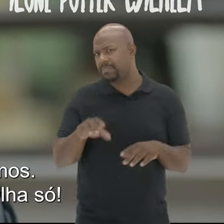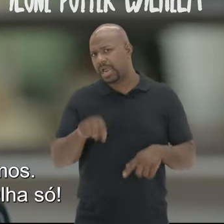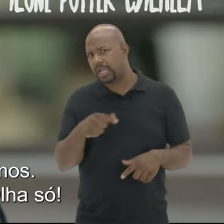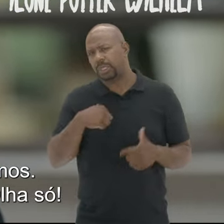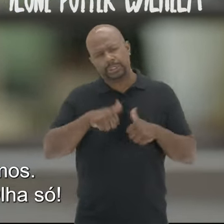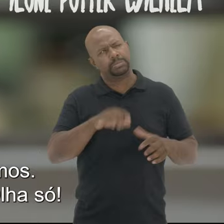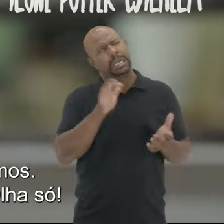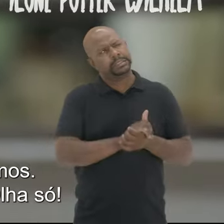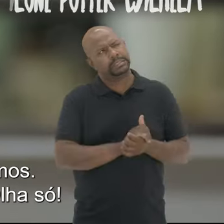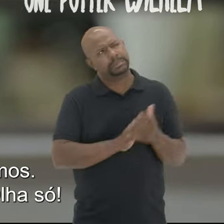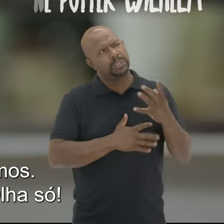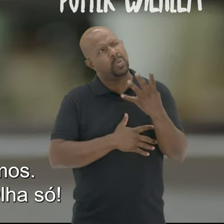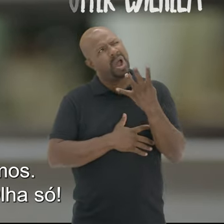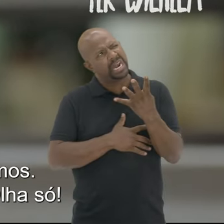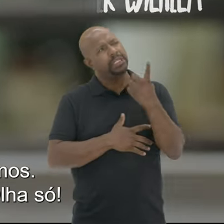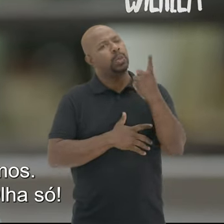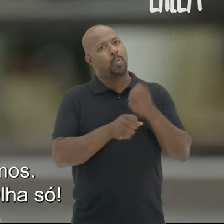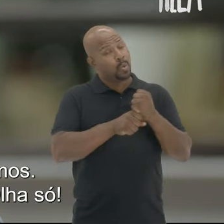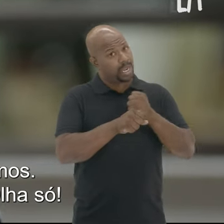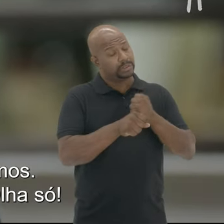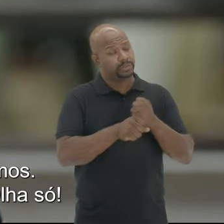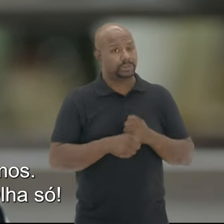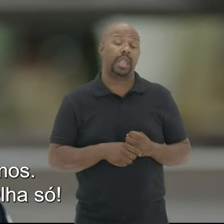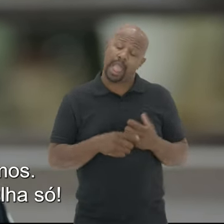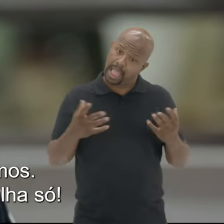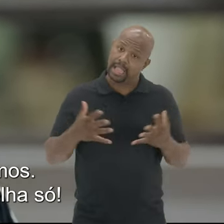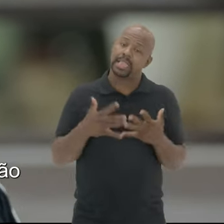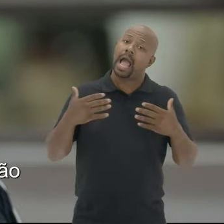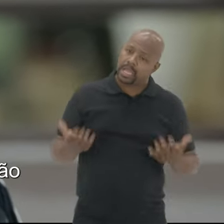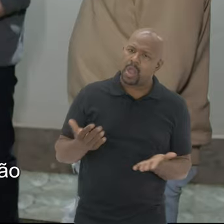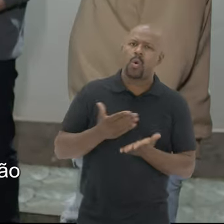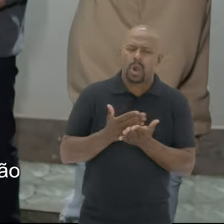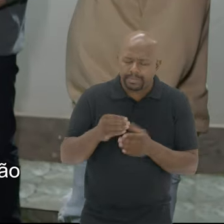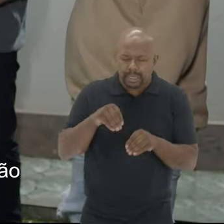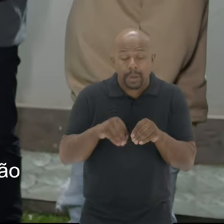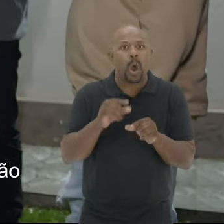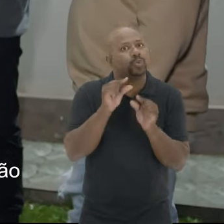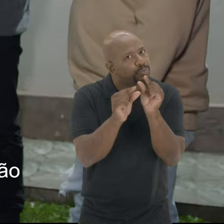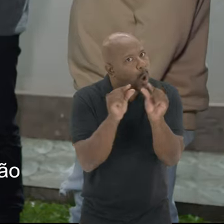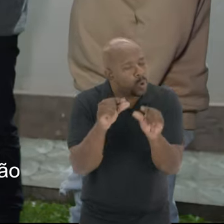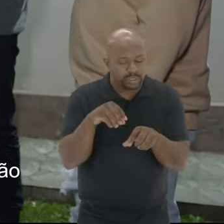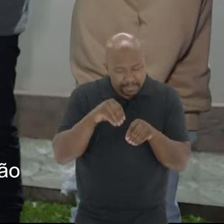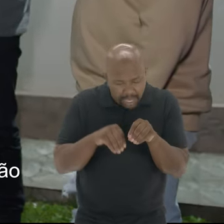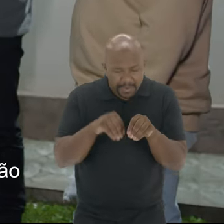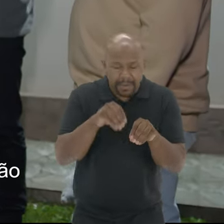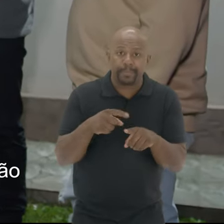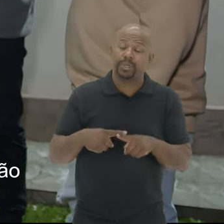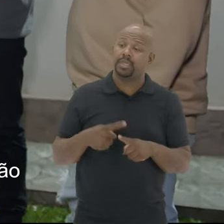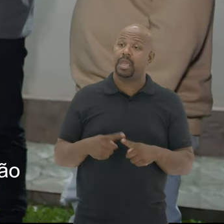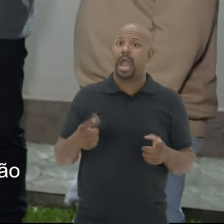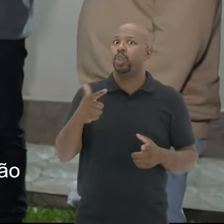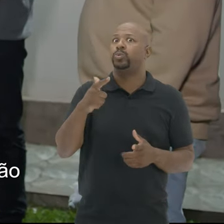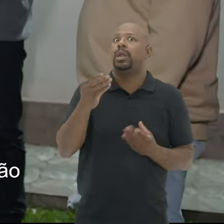vim para cá E nós estamos casados Uns 40 anos E Lone, Potter e Wilhelm Daí eu comecei aos poucos Assim